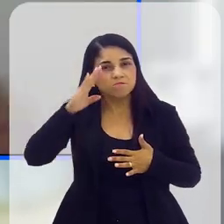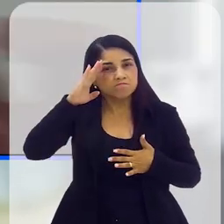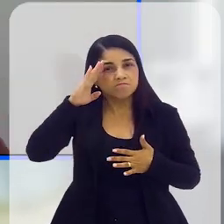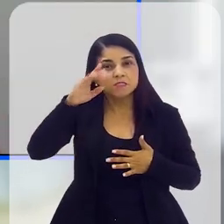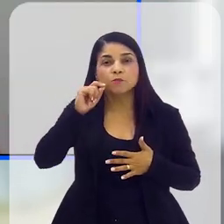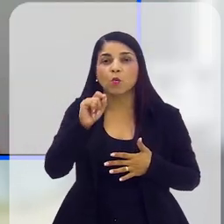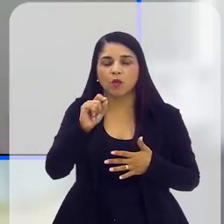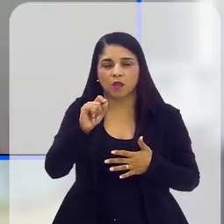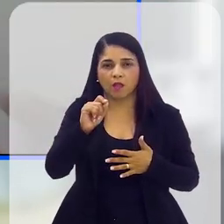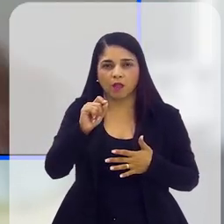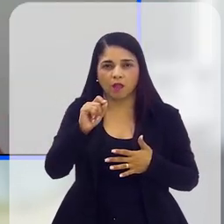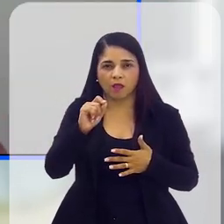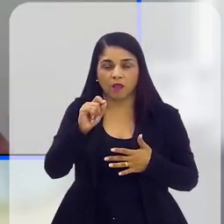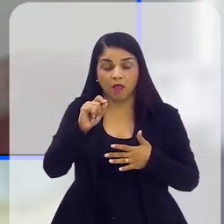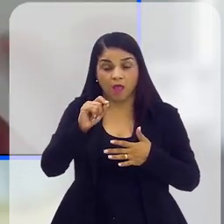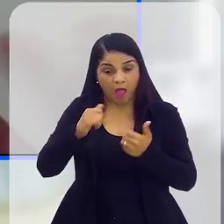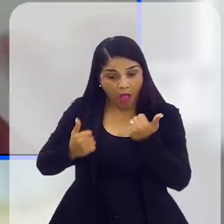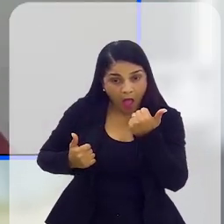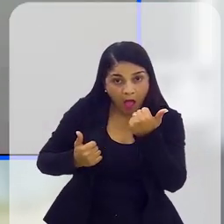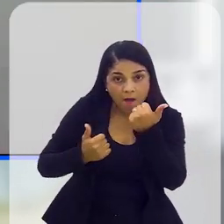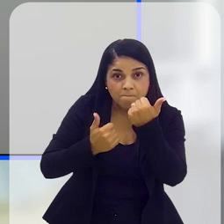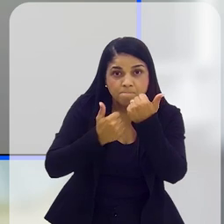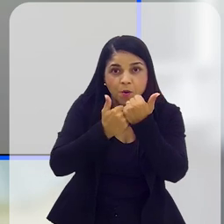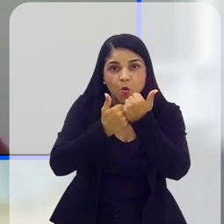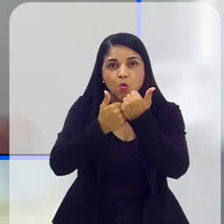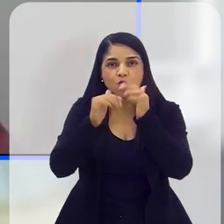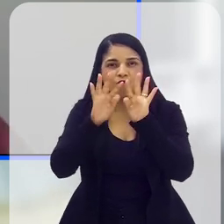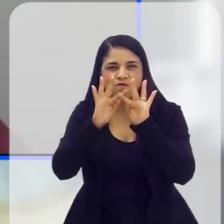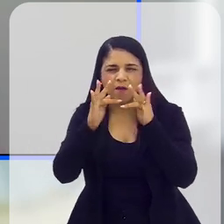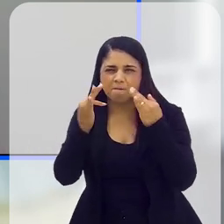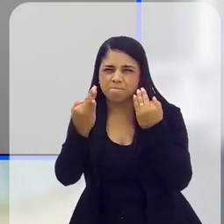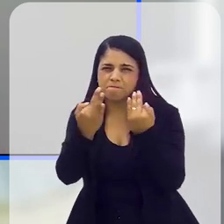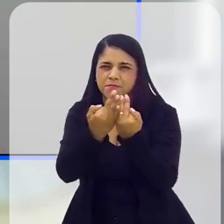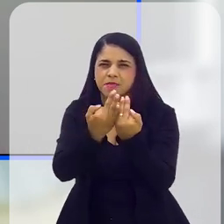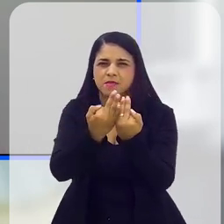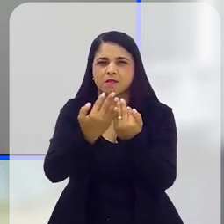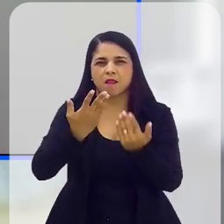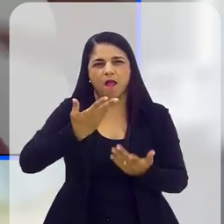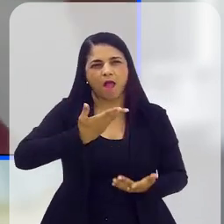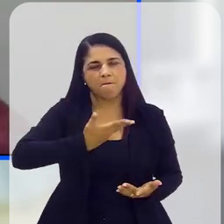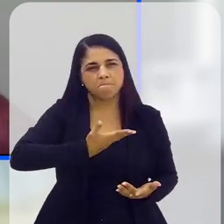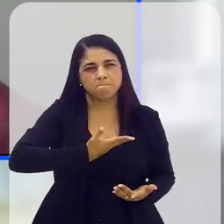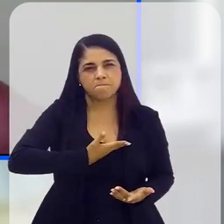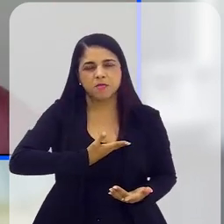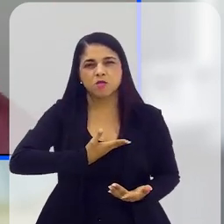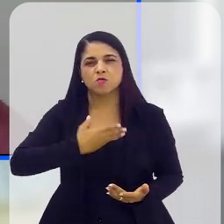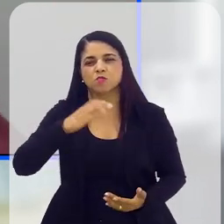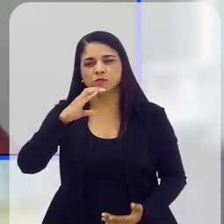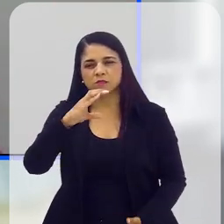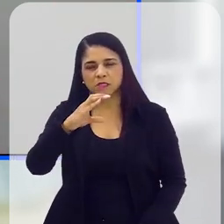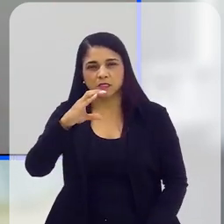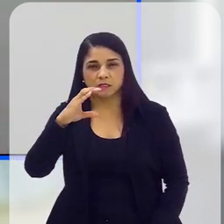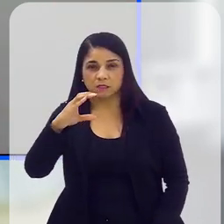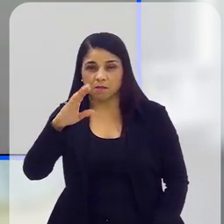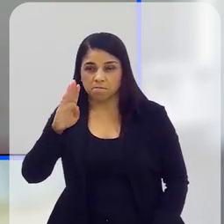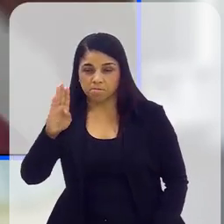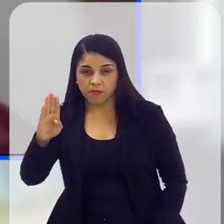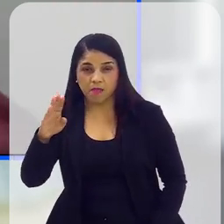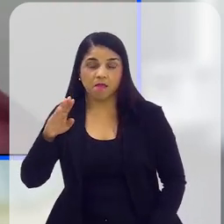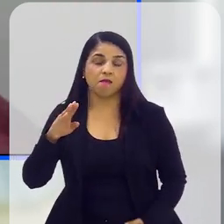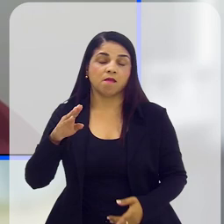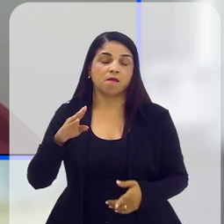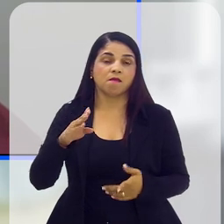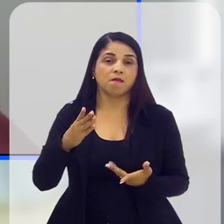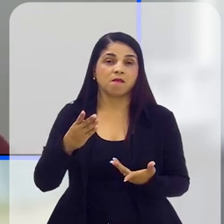é fundamental que, além da rede de apoio social, rede de suporte, como nós falamos, que aí tem CVV, tem família,